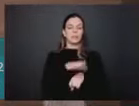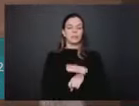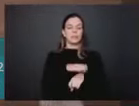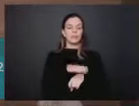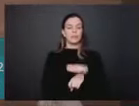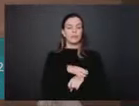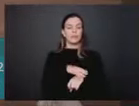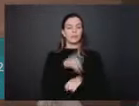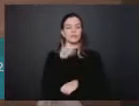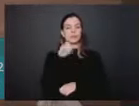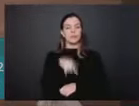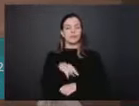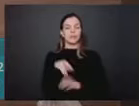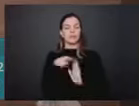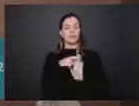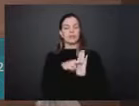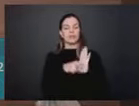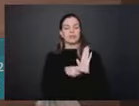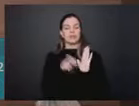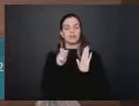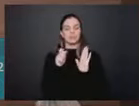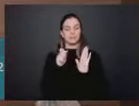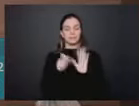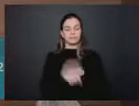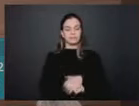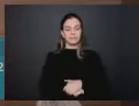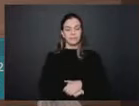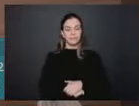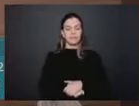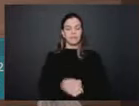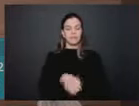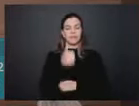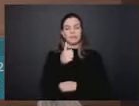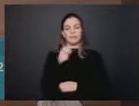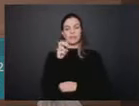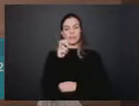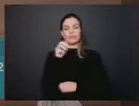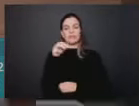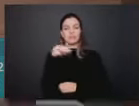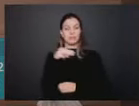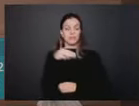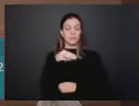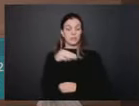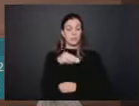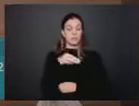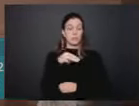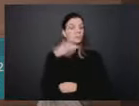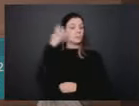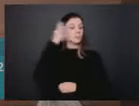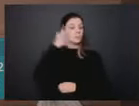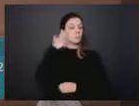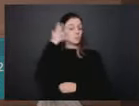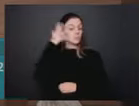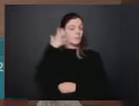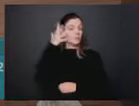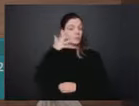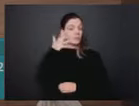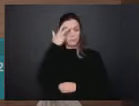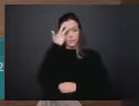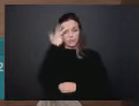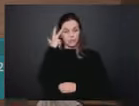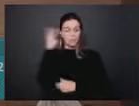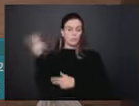seguintes regras. 15 minutos no máximo para a explanação do convidado,